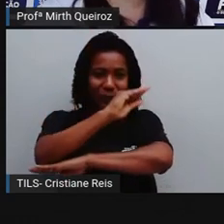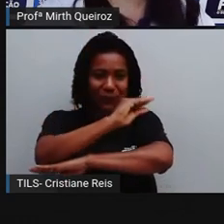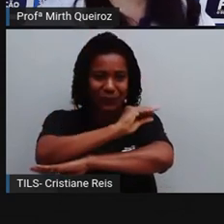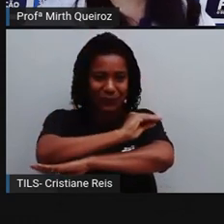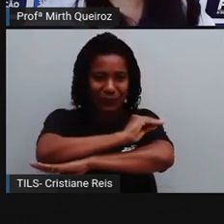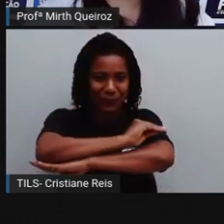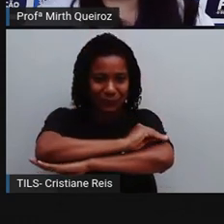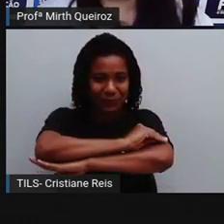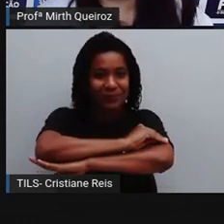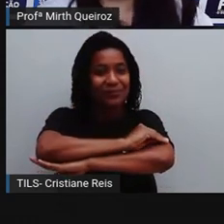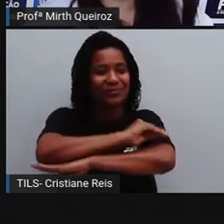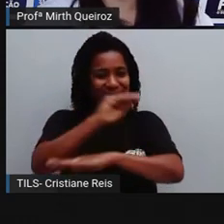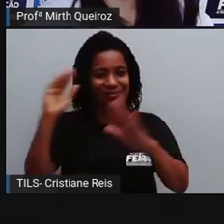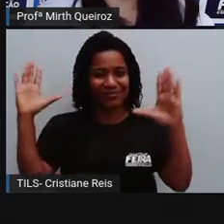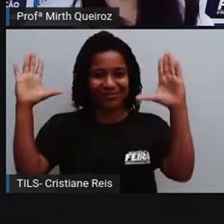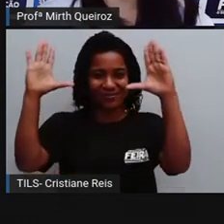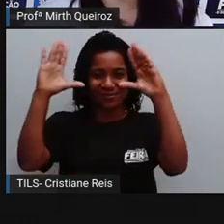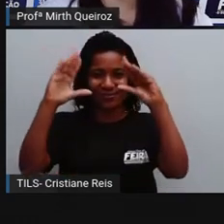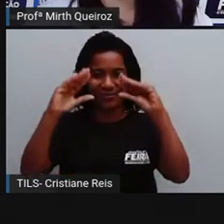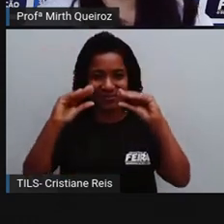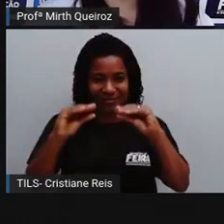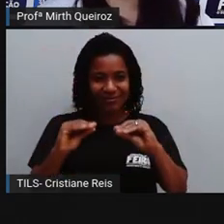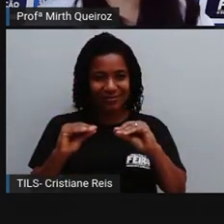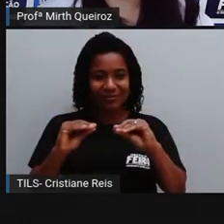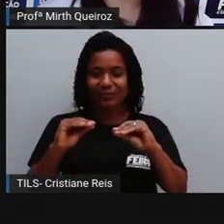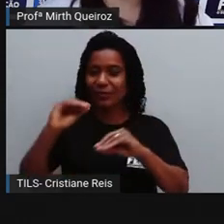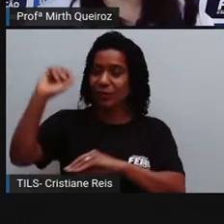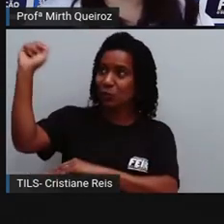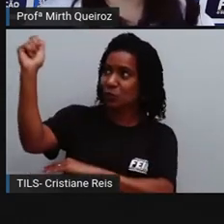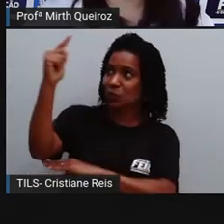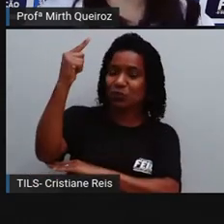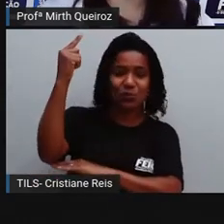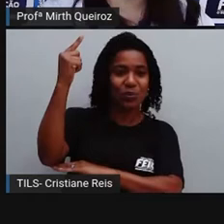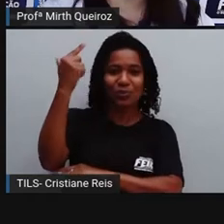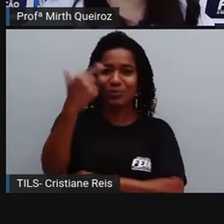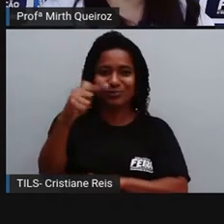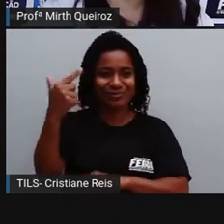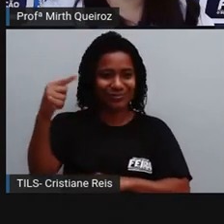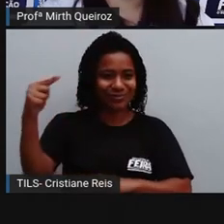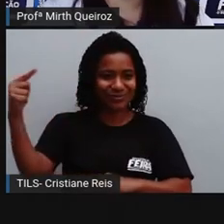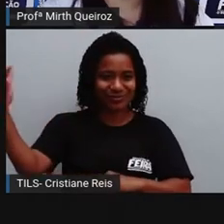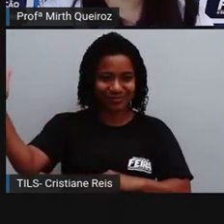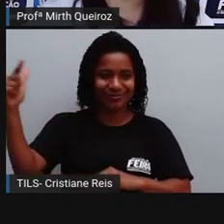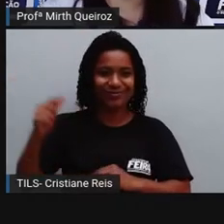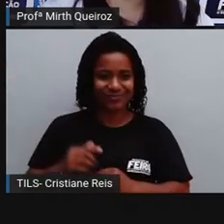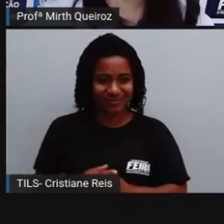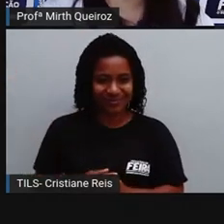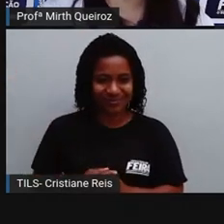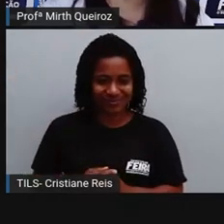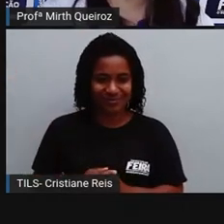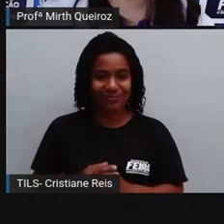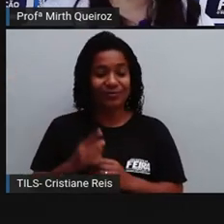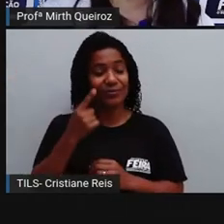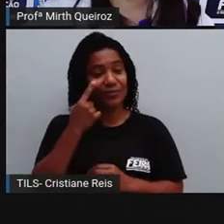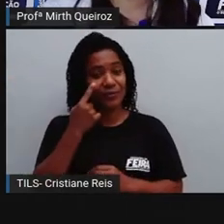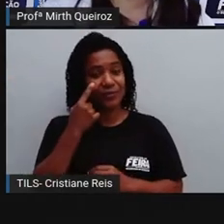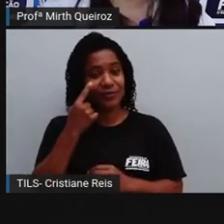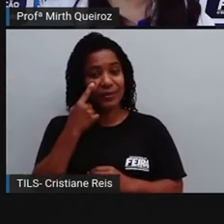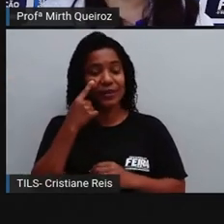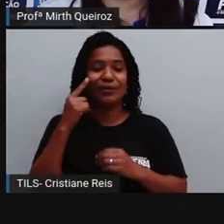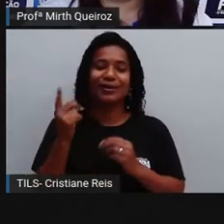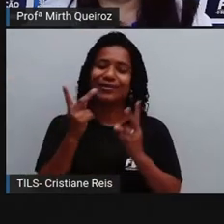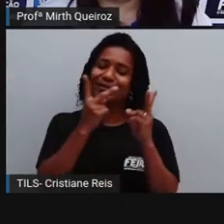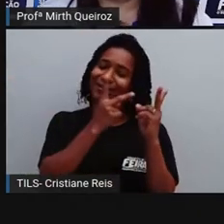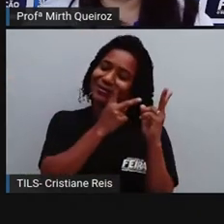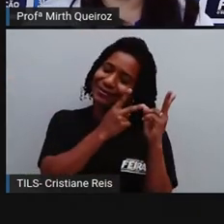período escuro, né? Que é o período onde não temos a presença da luz solar e que geralmente a gente utiliza para